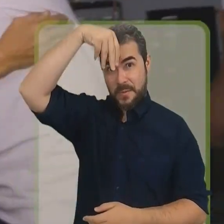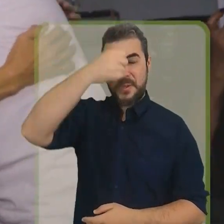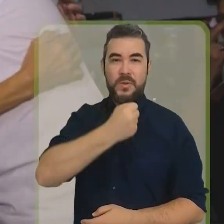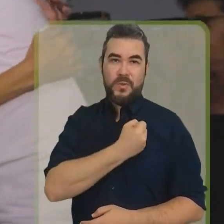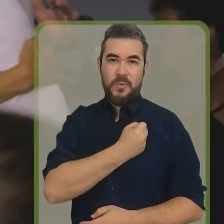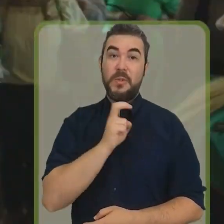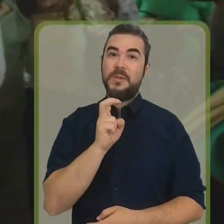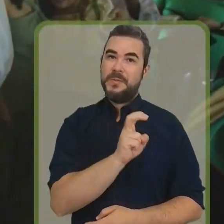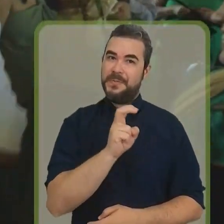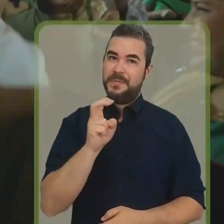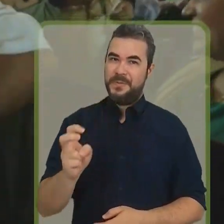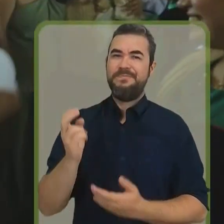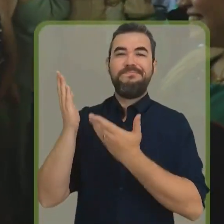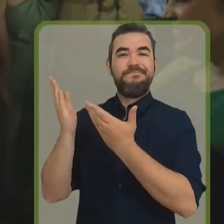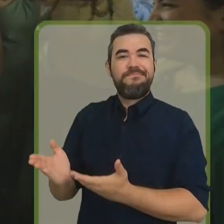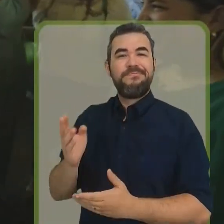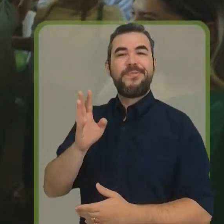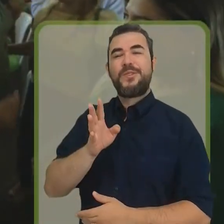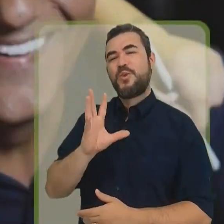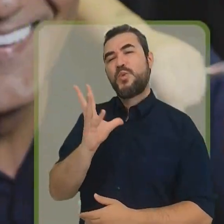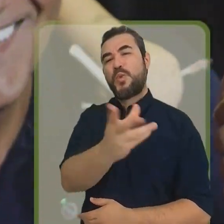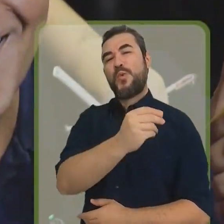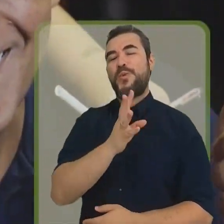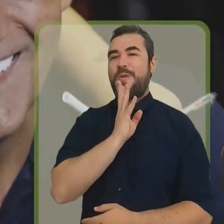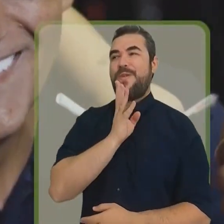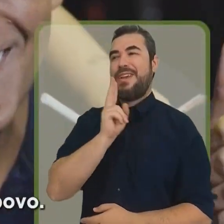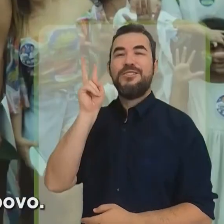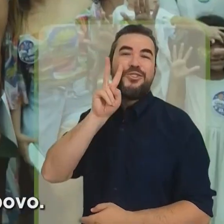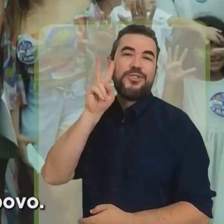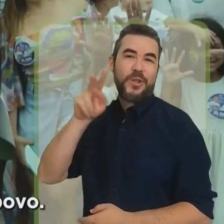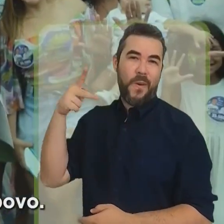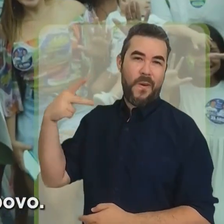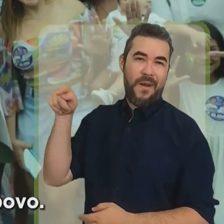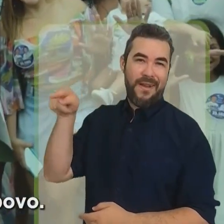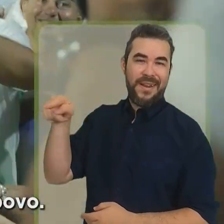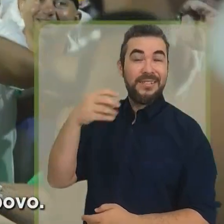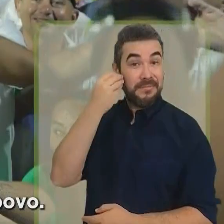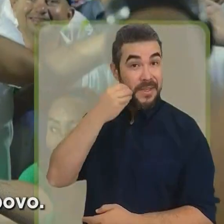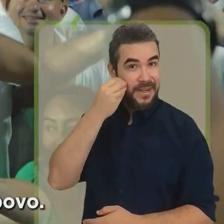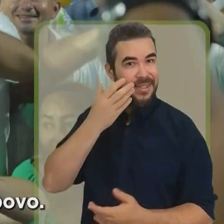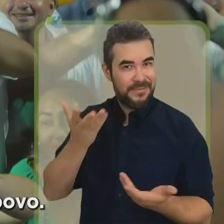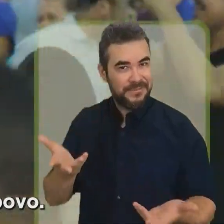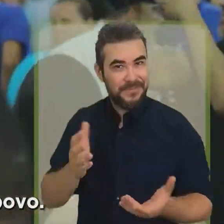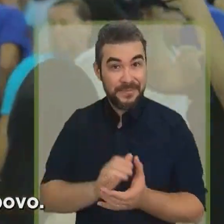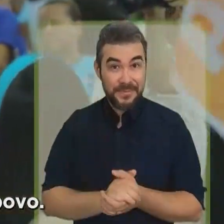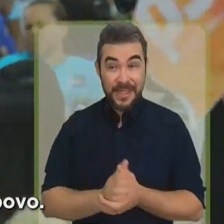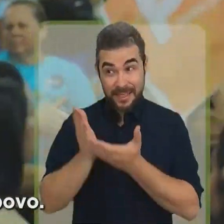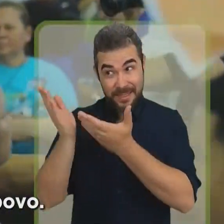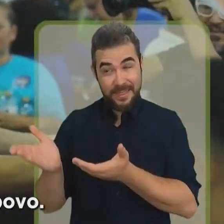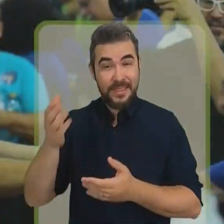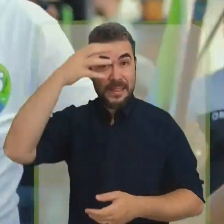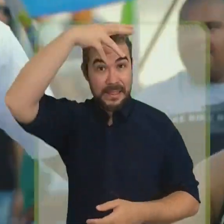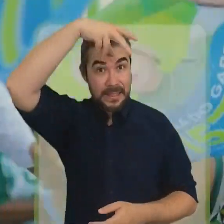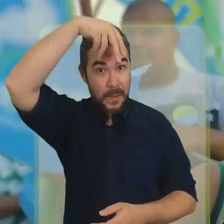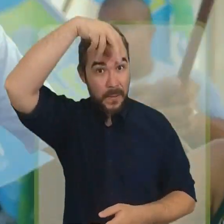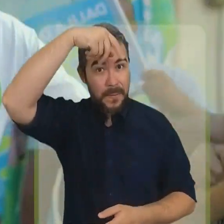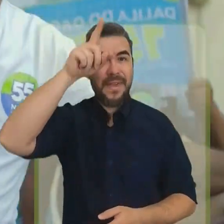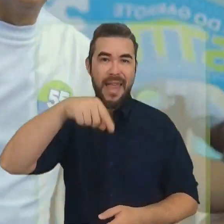homem que tem história e tem futuro em Calcaia. Naumia Amorim, o candidato do povo.